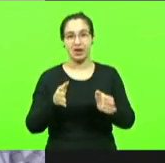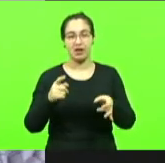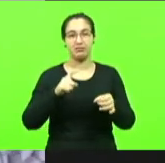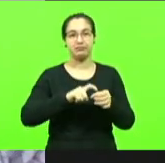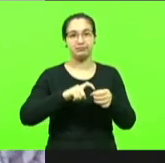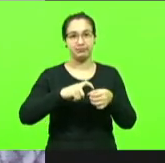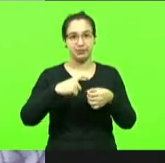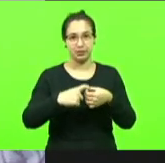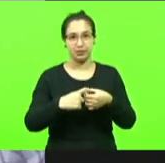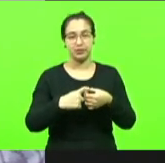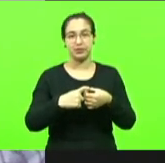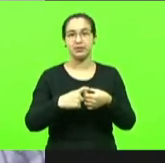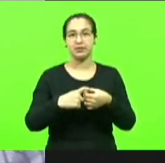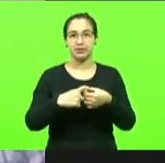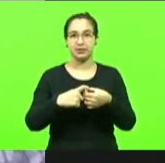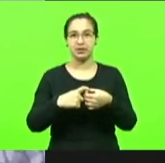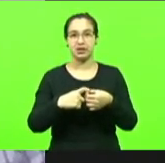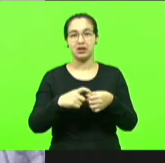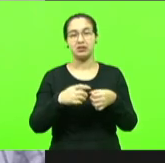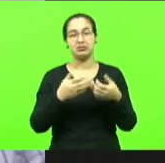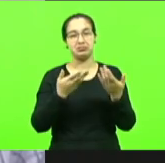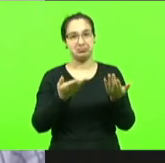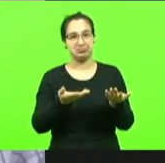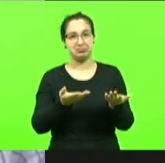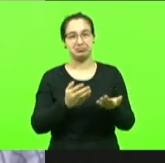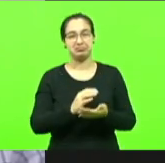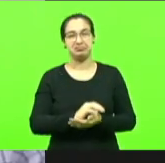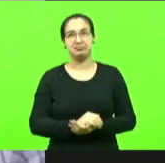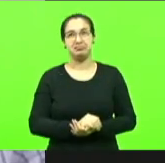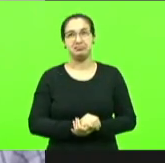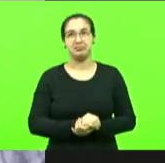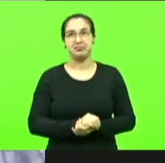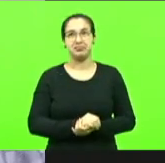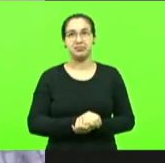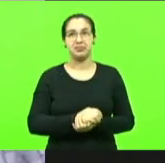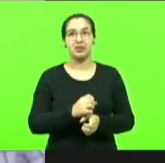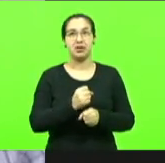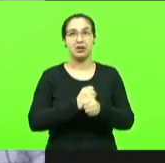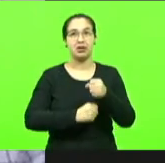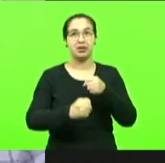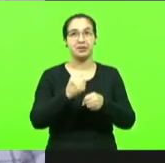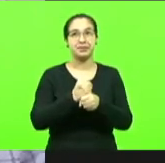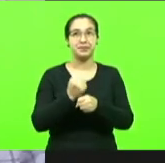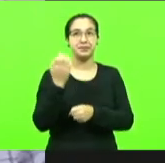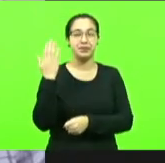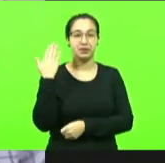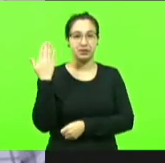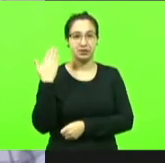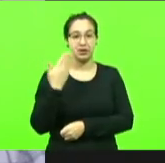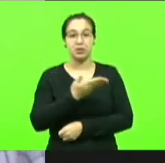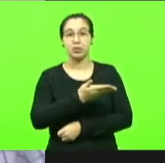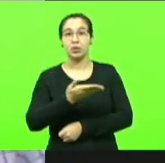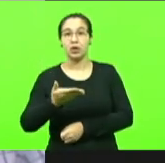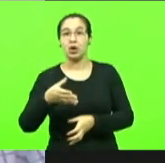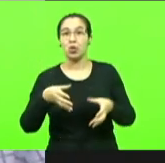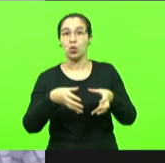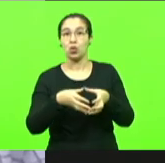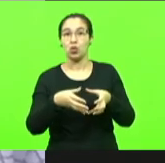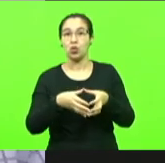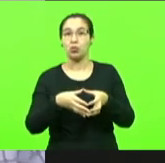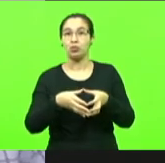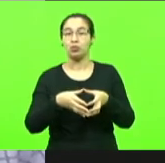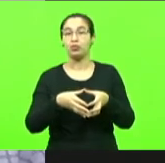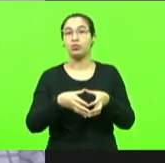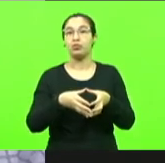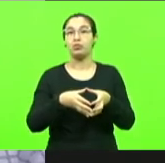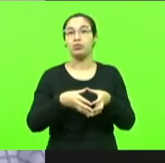algum modelo de cooperativa no ano passado as cooperativas movimentaram